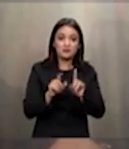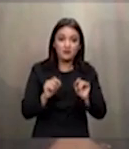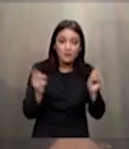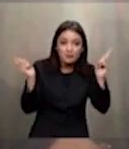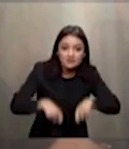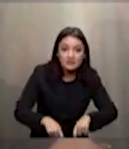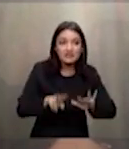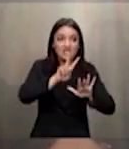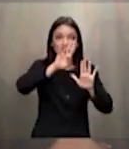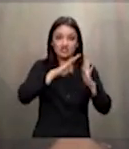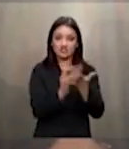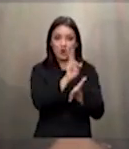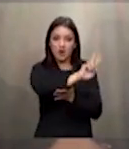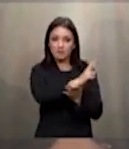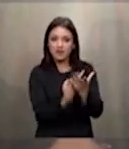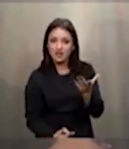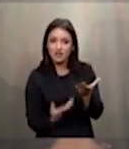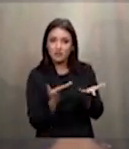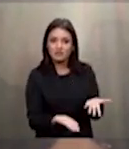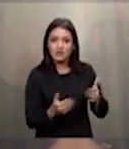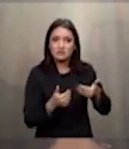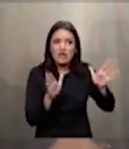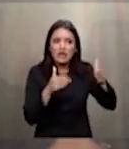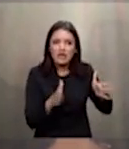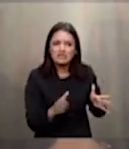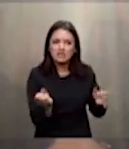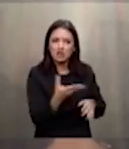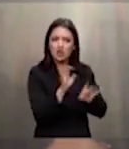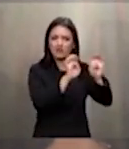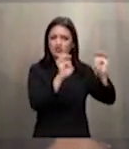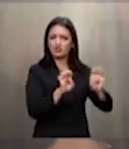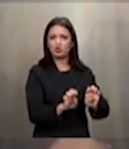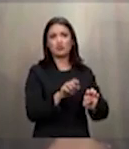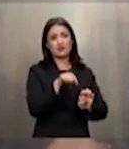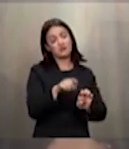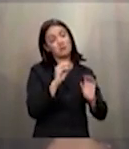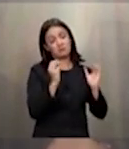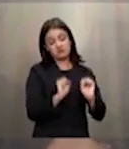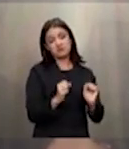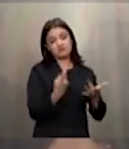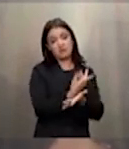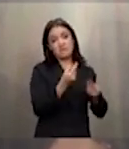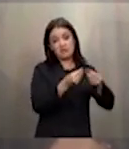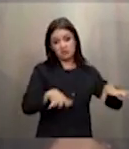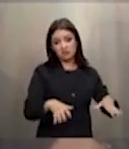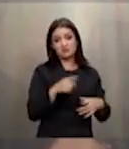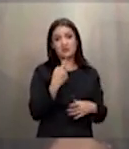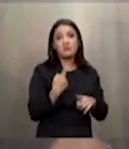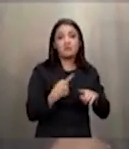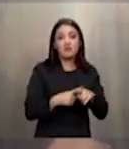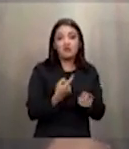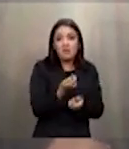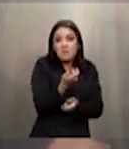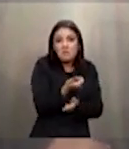escolas bilingües a criação dessas novas estruturas ela pode estar comprometida porque é uma condição de baixa incidência